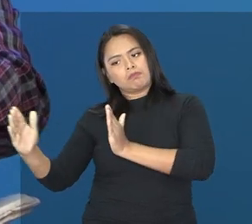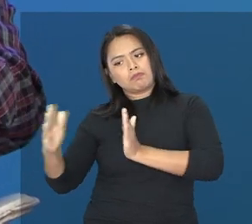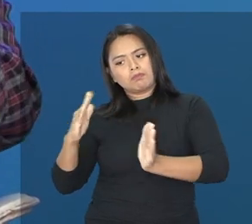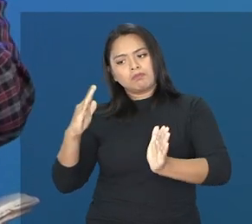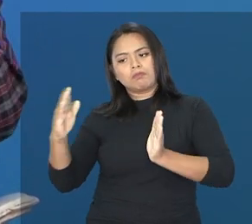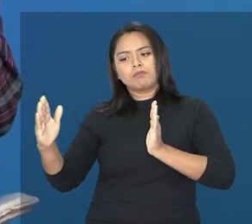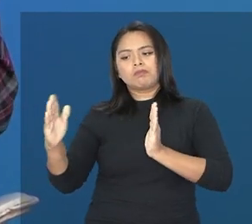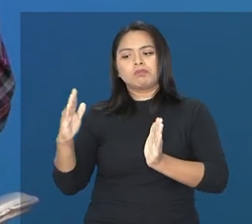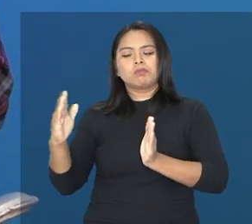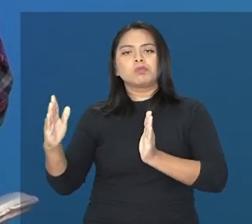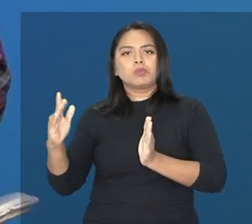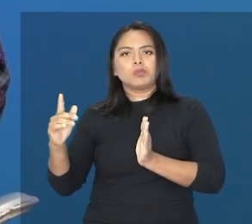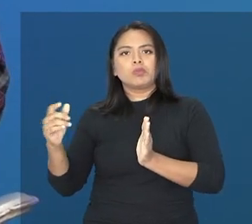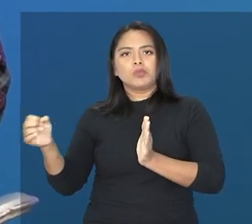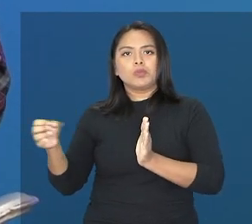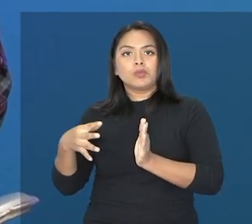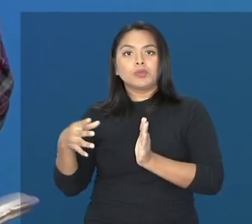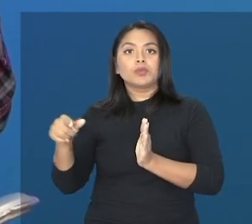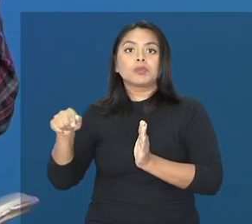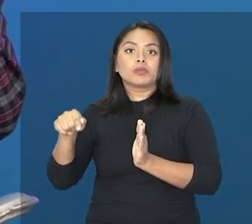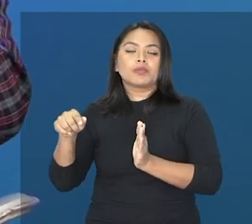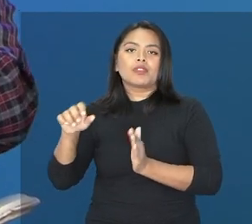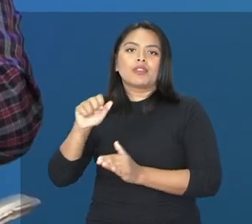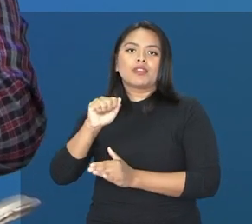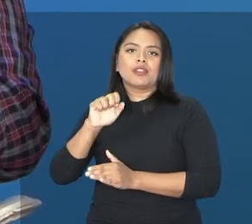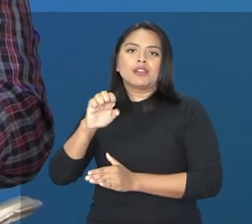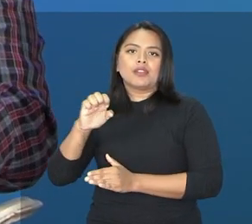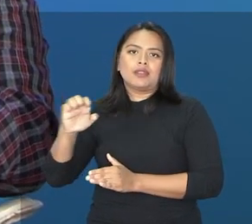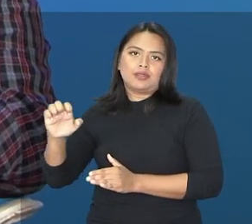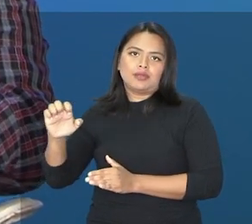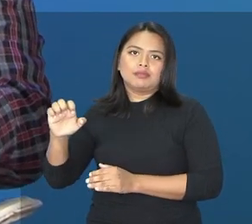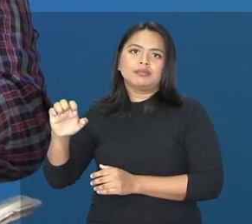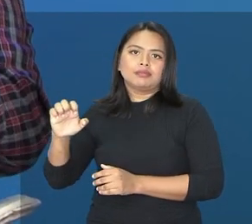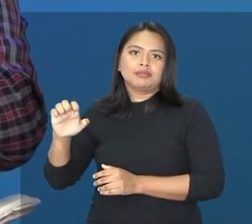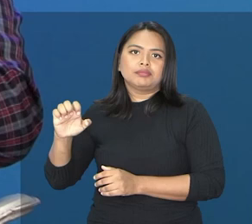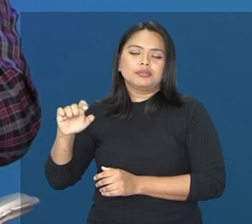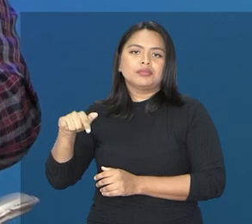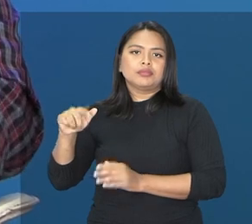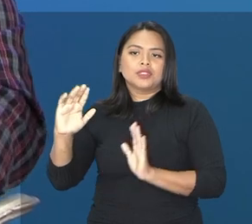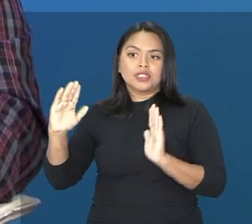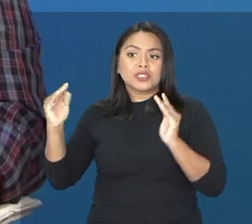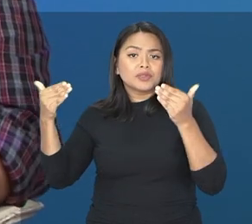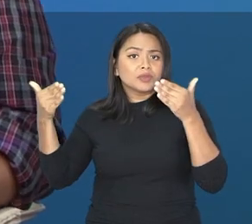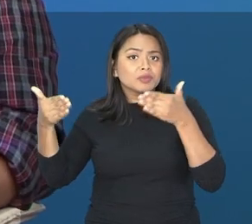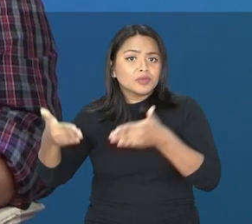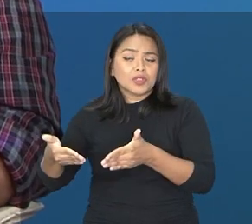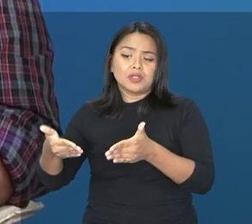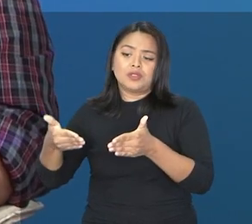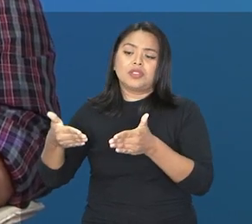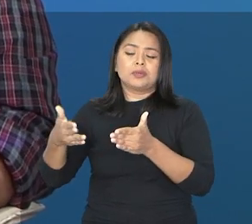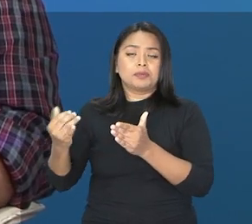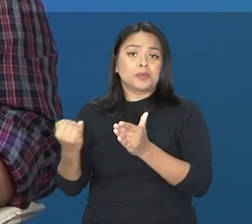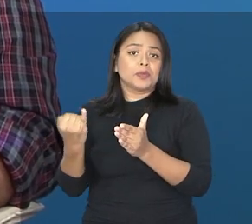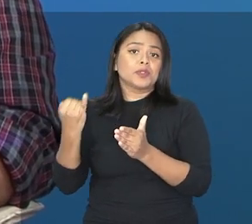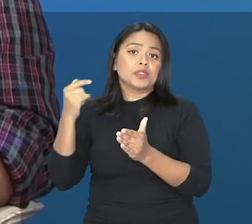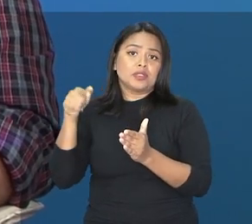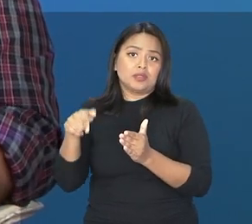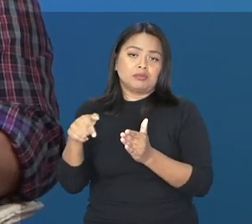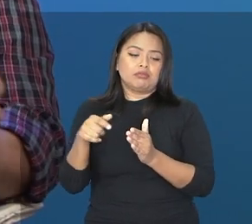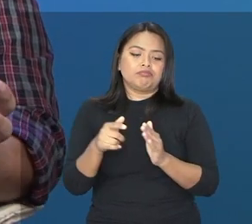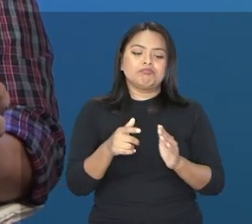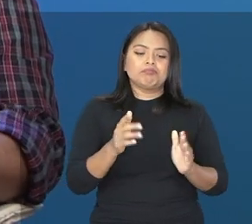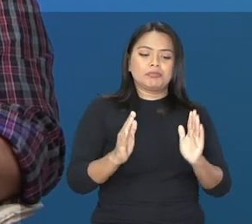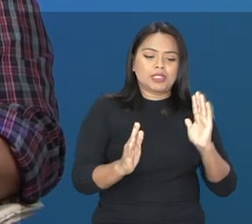atendimento educacional especializado propriamente dito, porque essa segunda etapa é uma etapa muito importante, porque